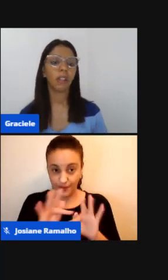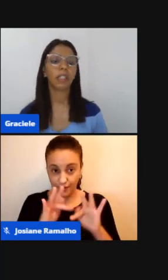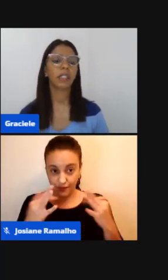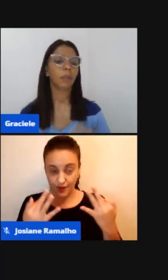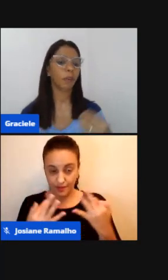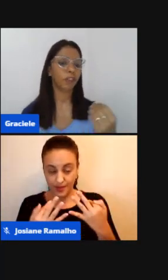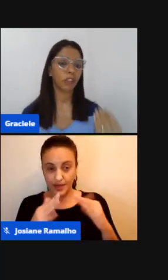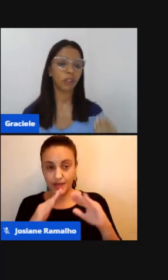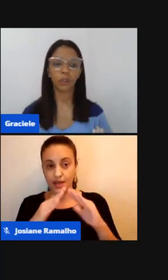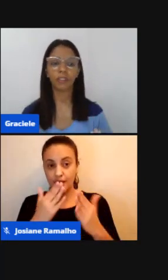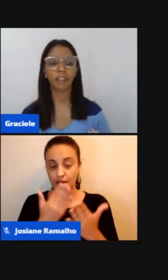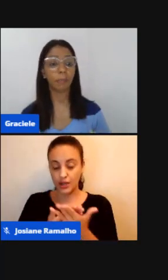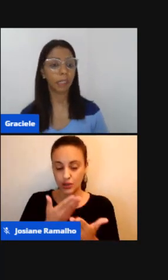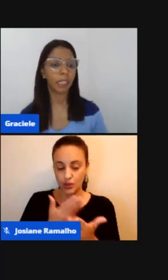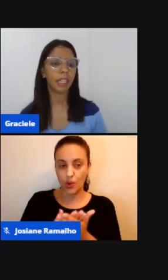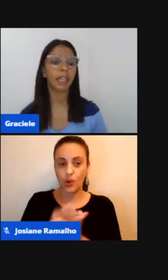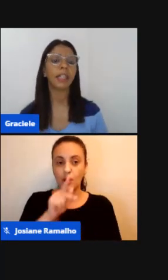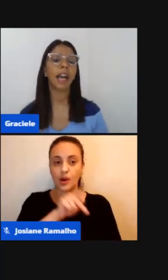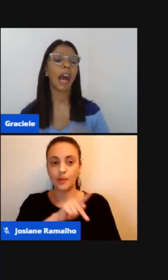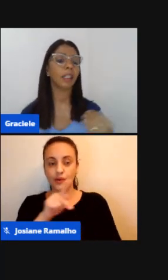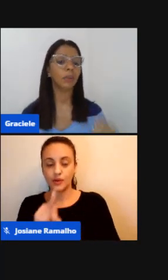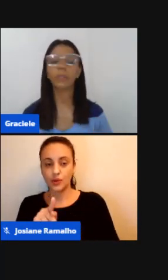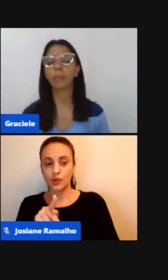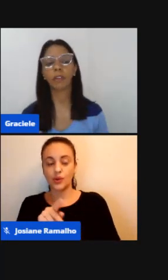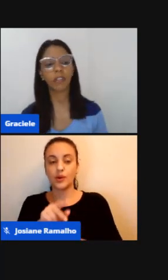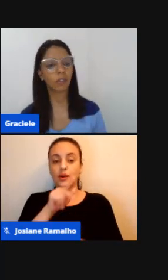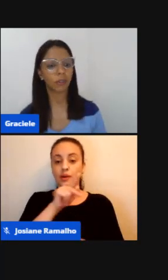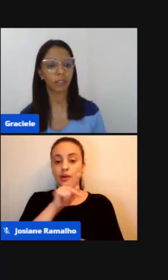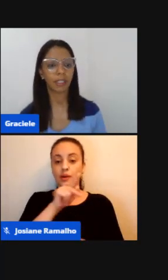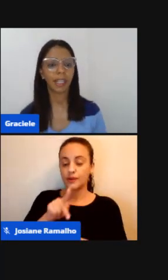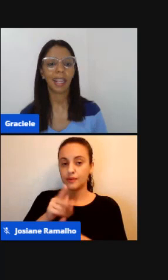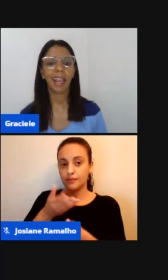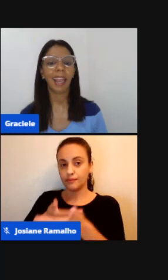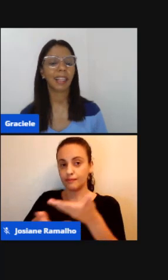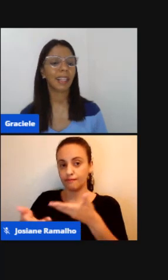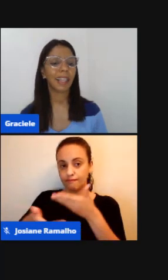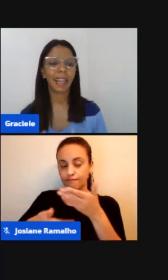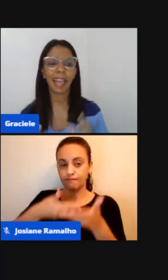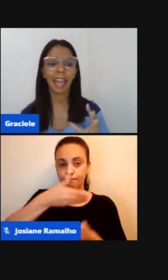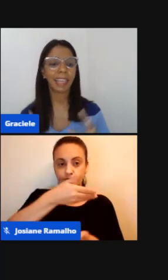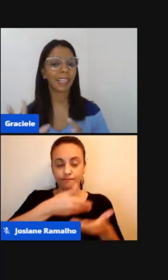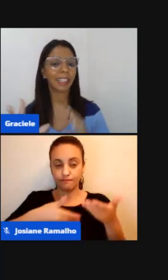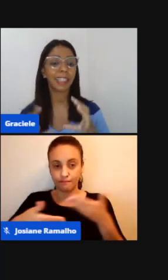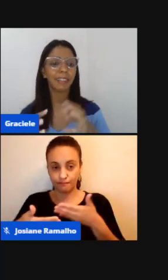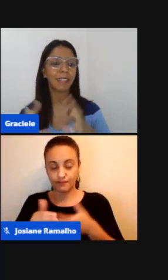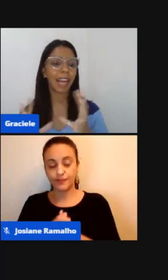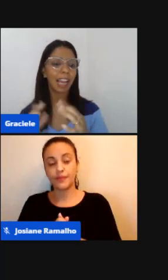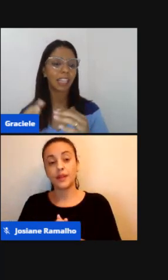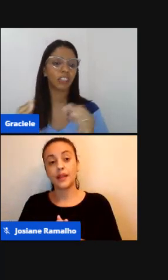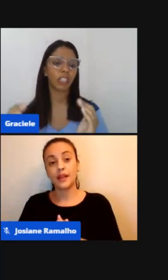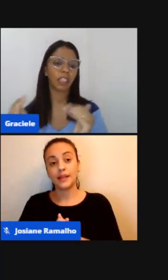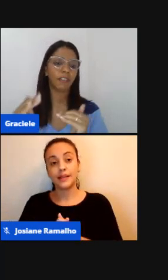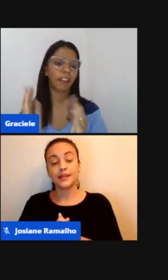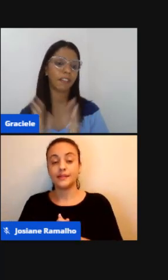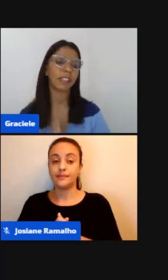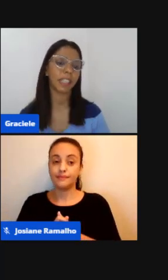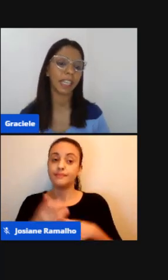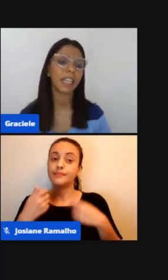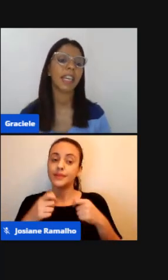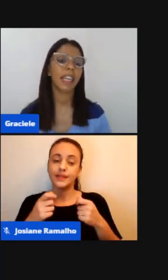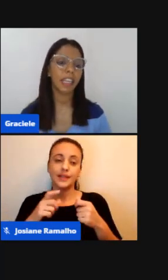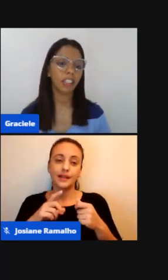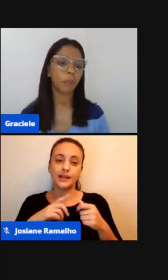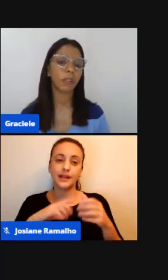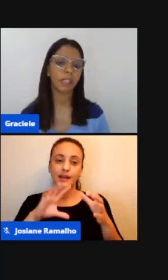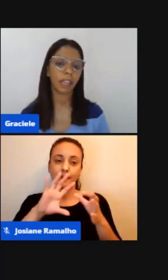escola, professor, família, aluno, professor. Ela é aquela engrenagem que vai